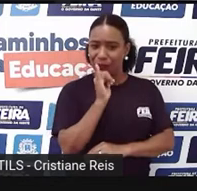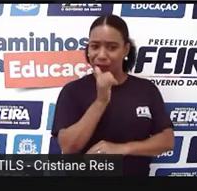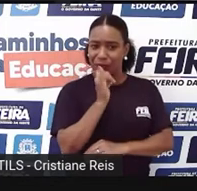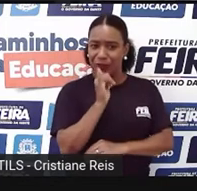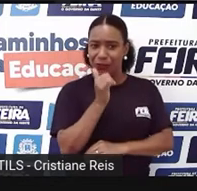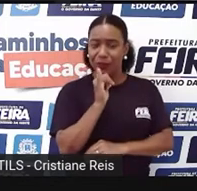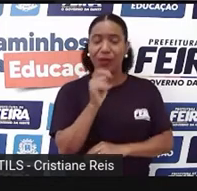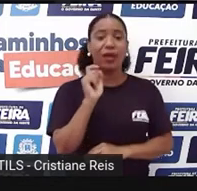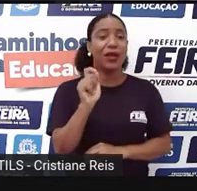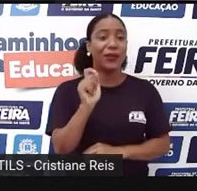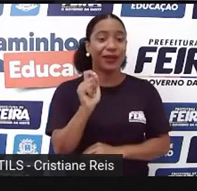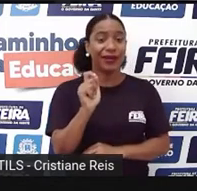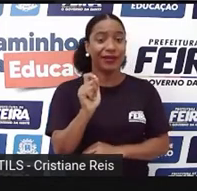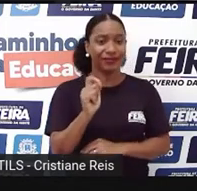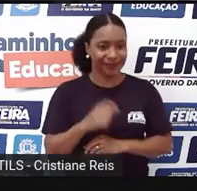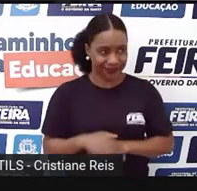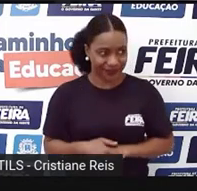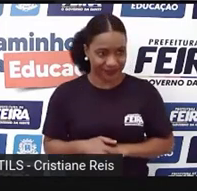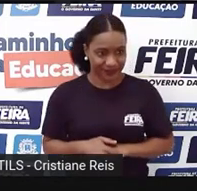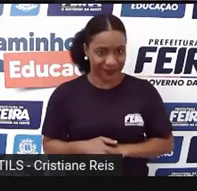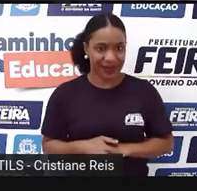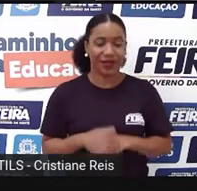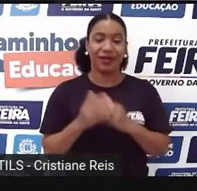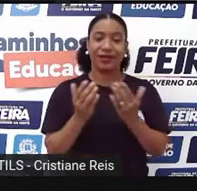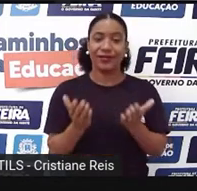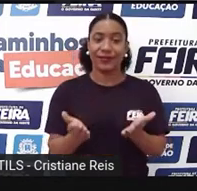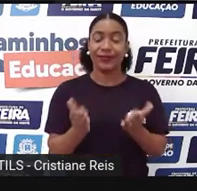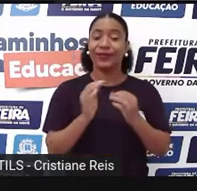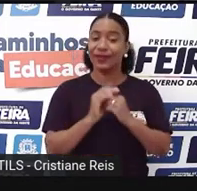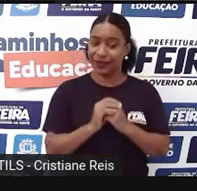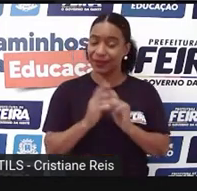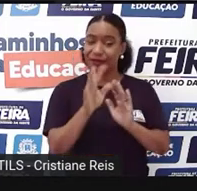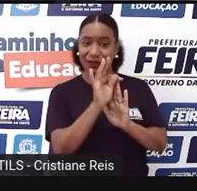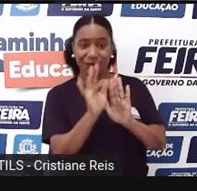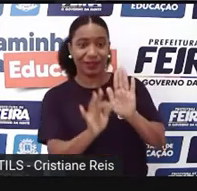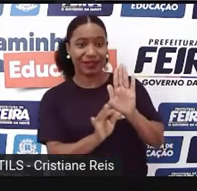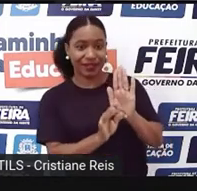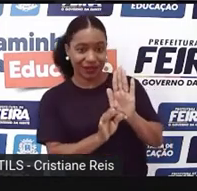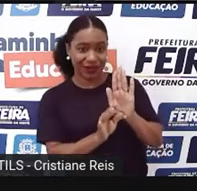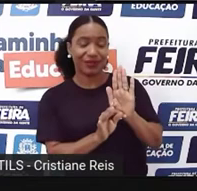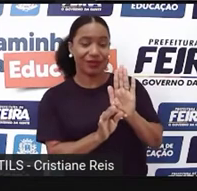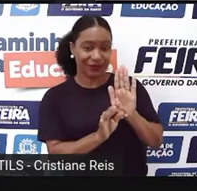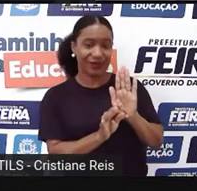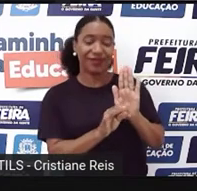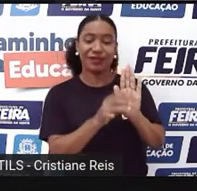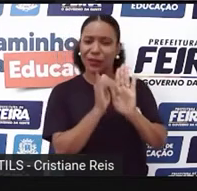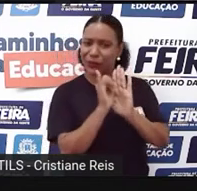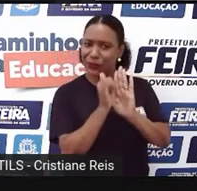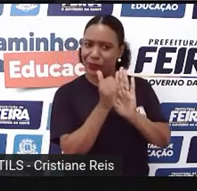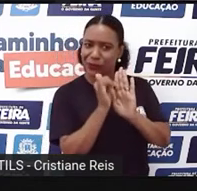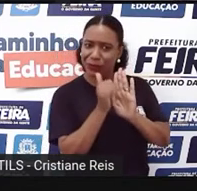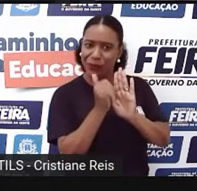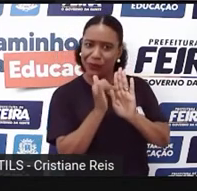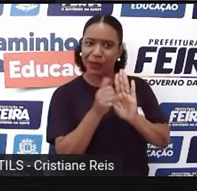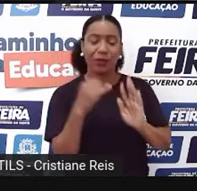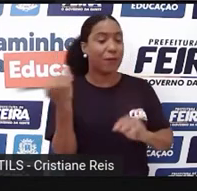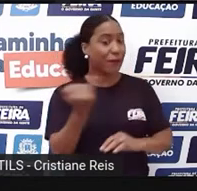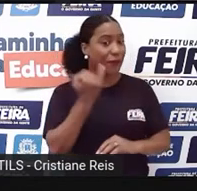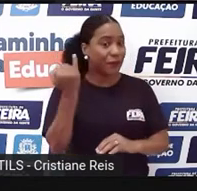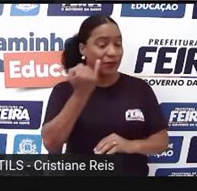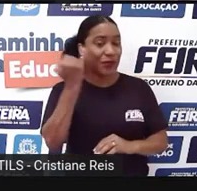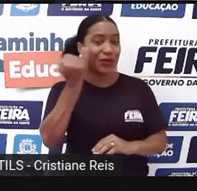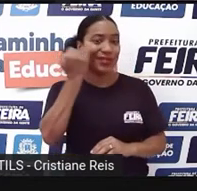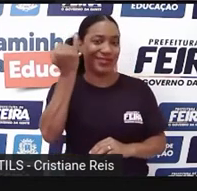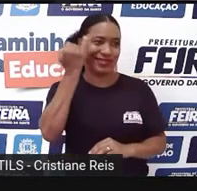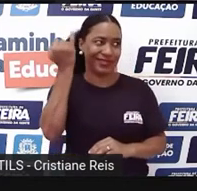você pode escrever um texto? Quais são os elementos que são importantes e necessários